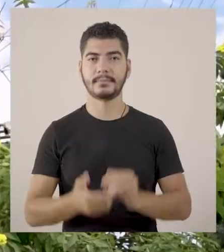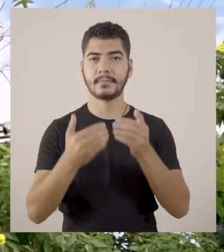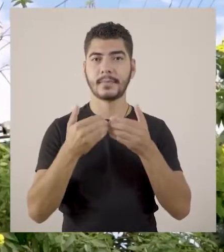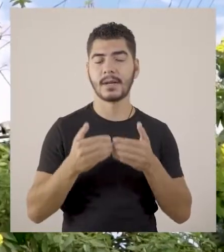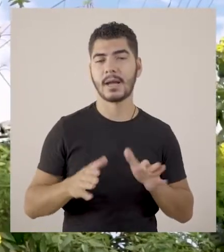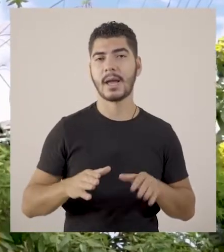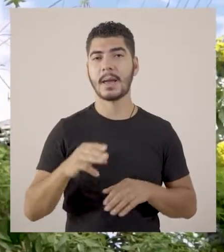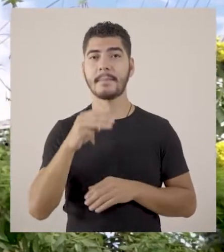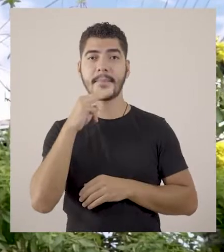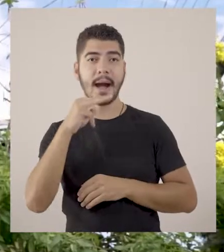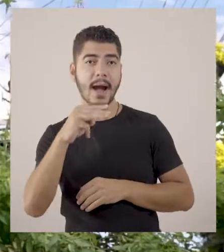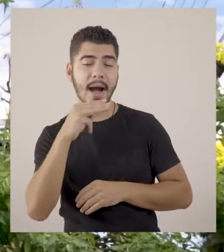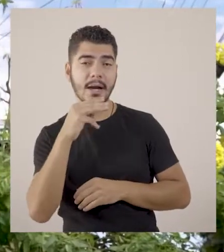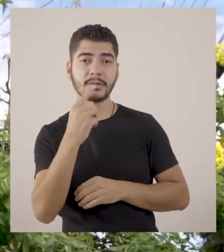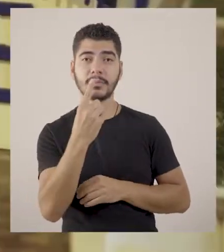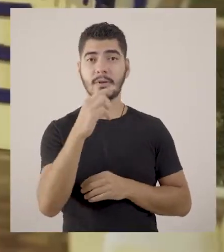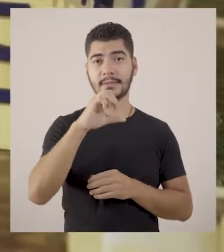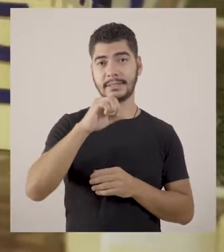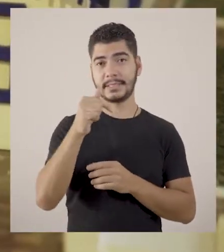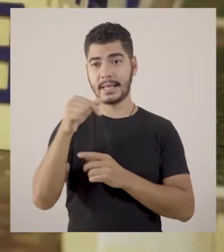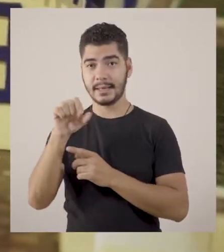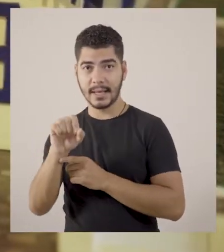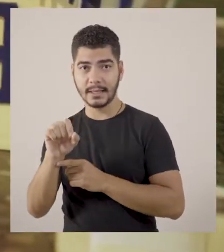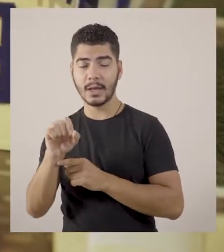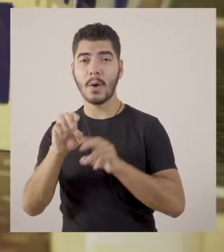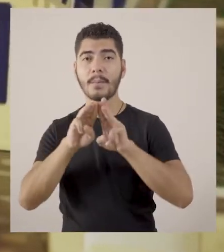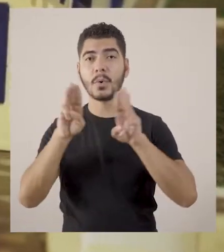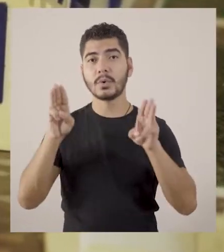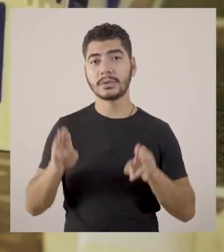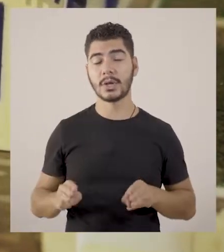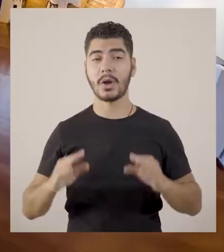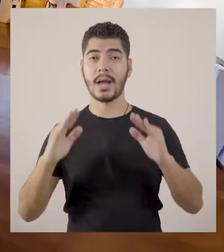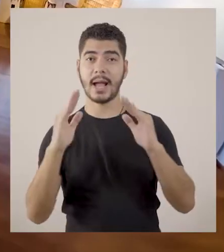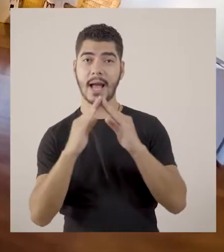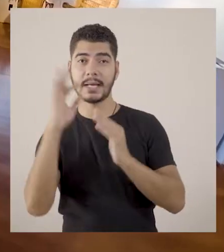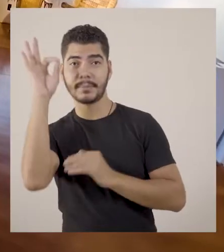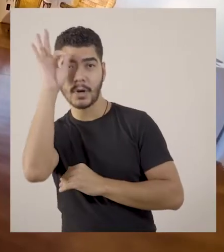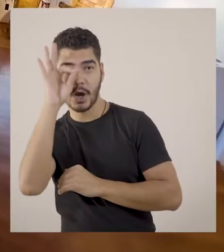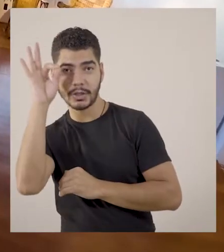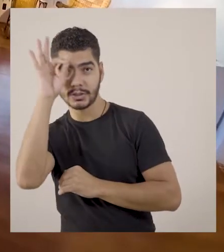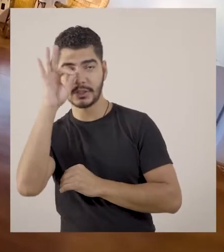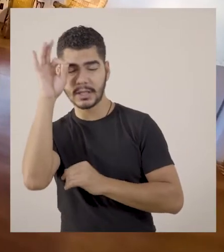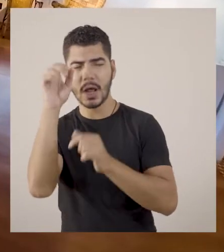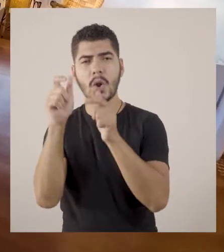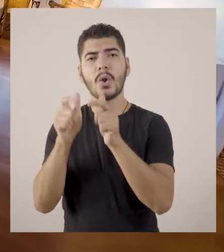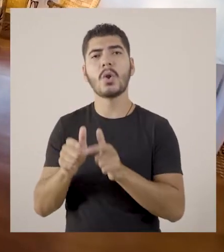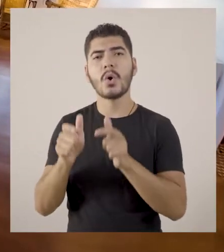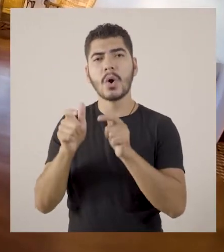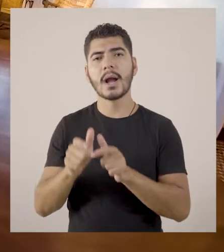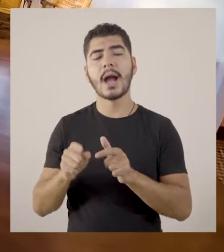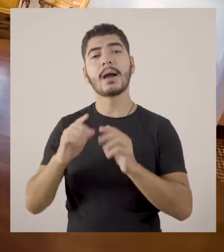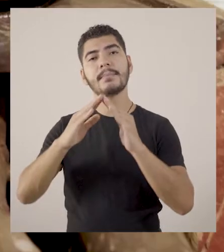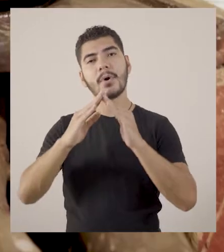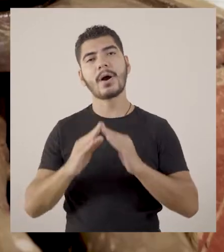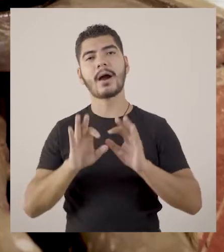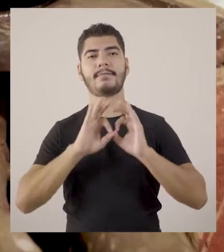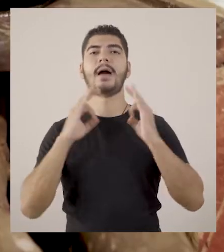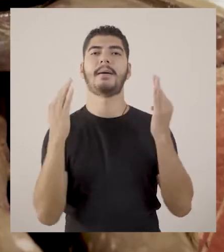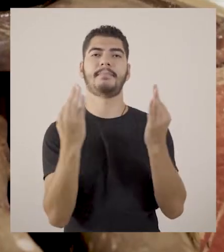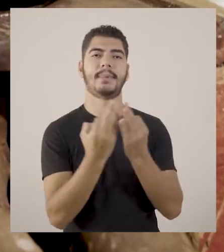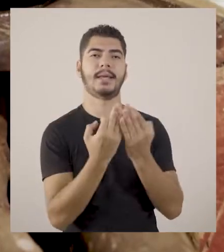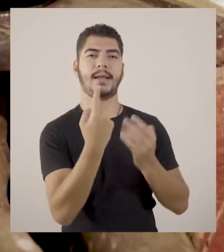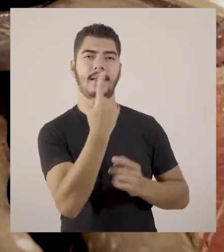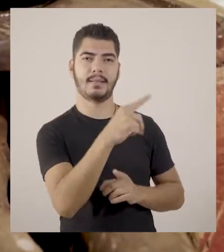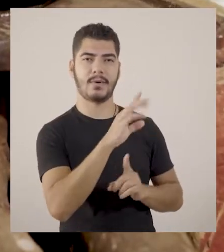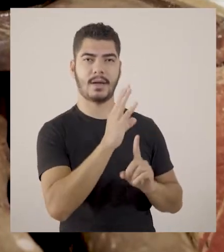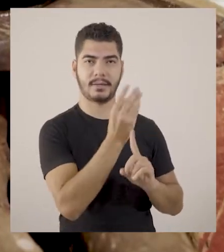Inaugurado em março de 1970, o Museu Casa de Portinari é o local onde morava a família